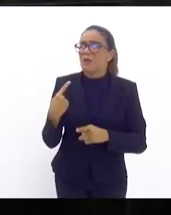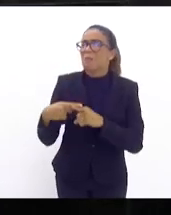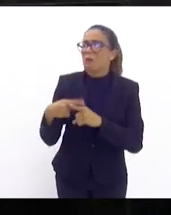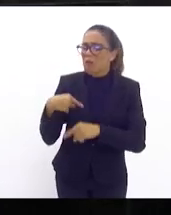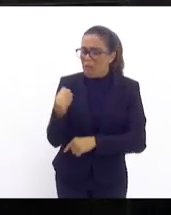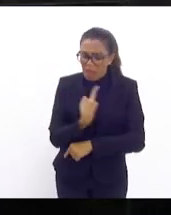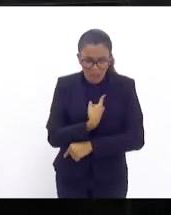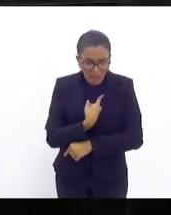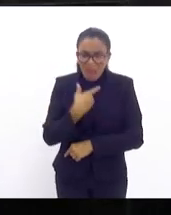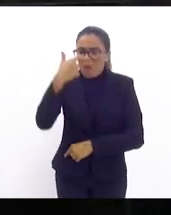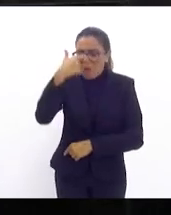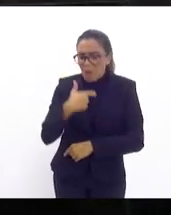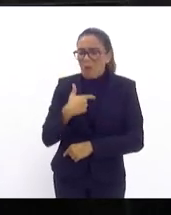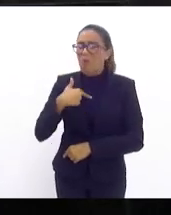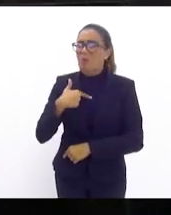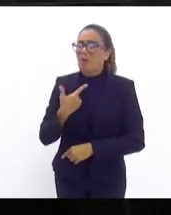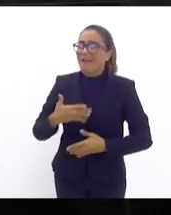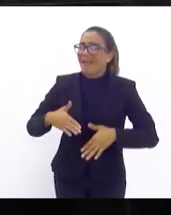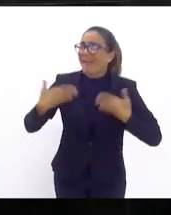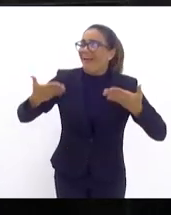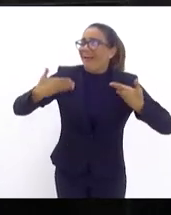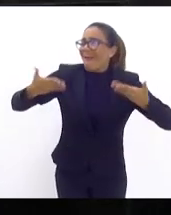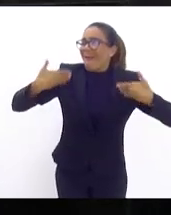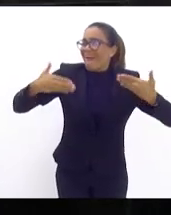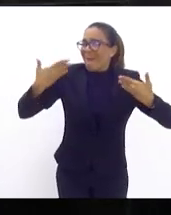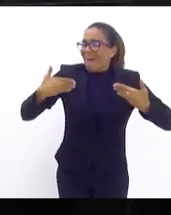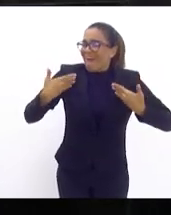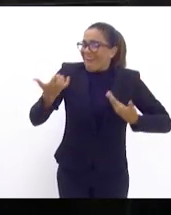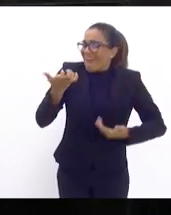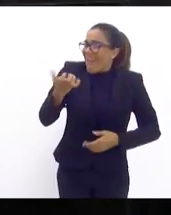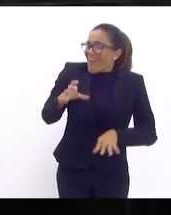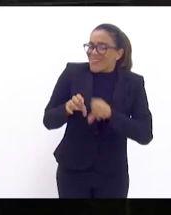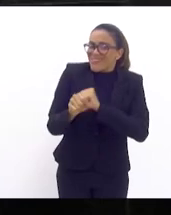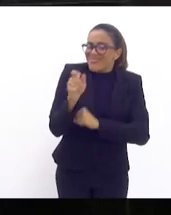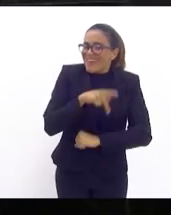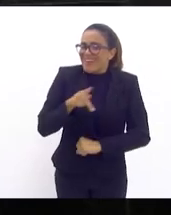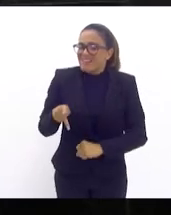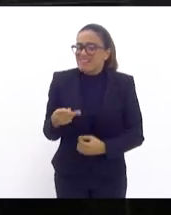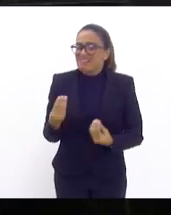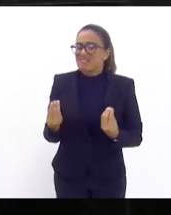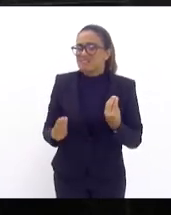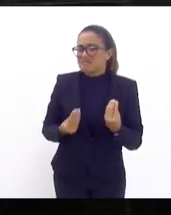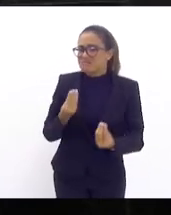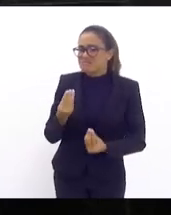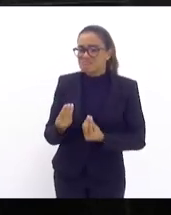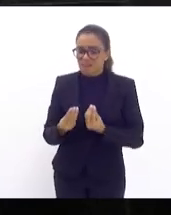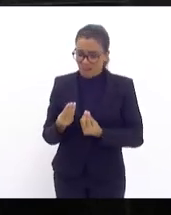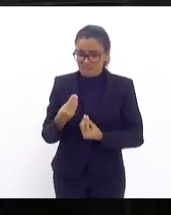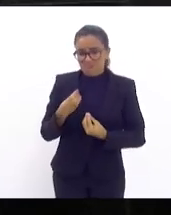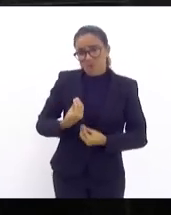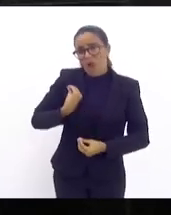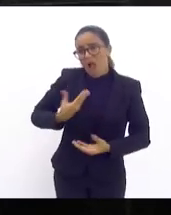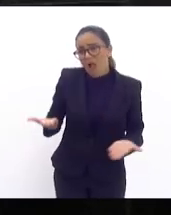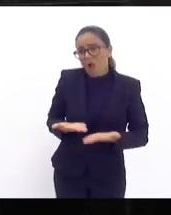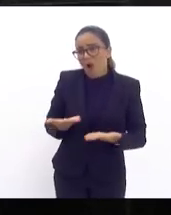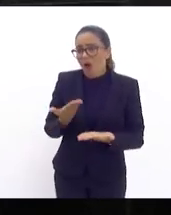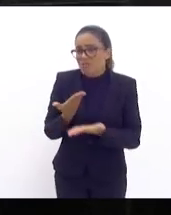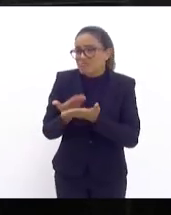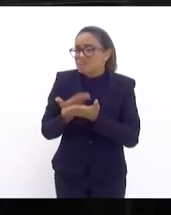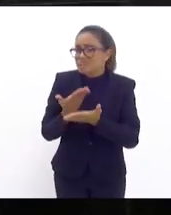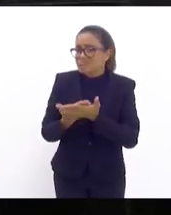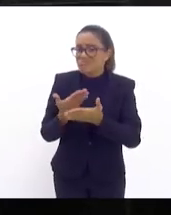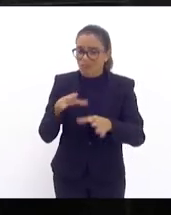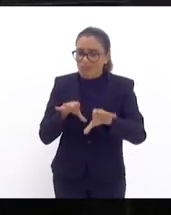nós estaríamos motivados para ser professor, muito embora estejamos aqui cursando a